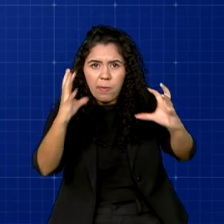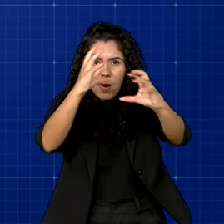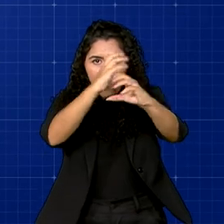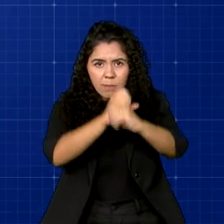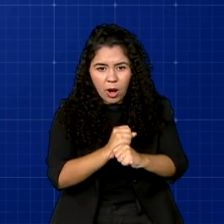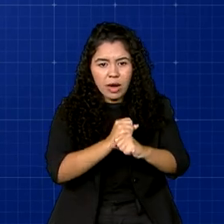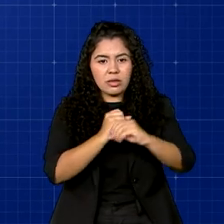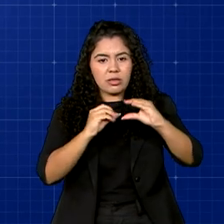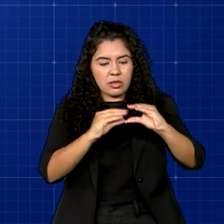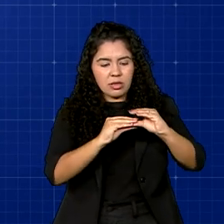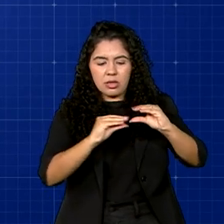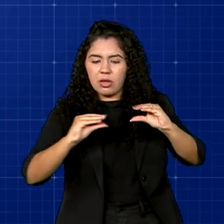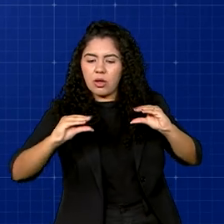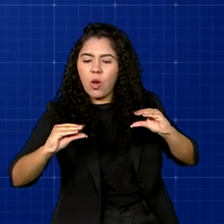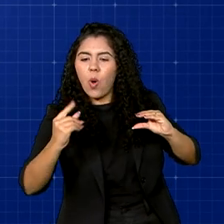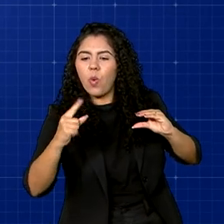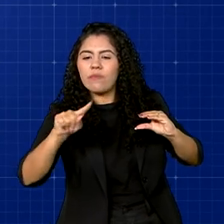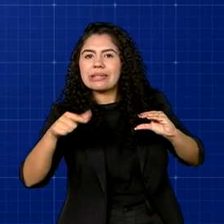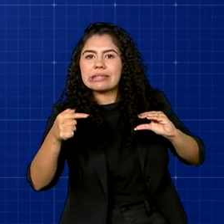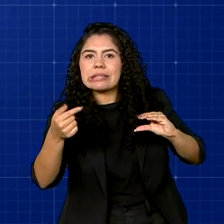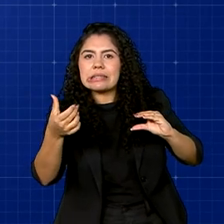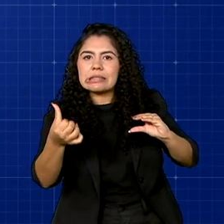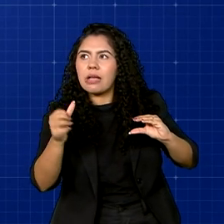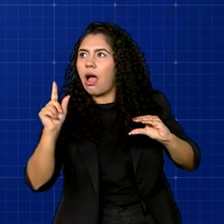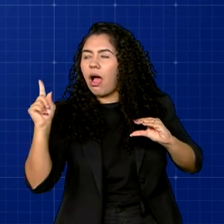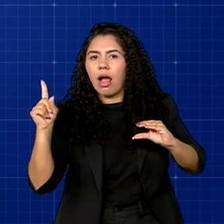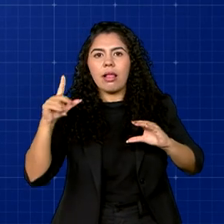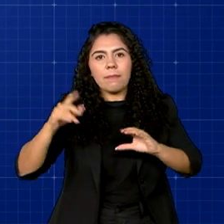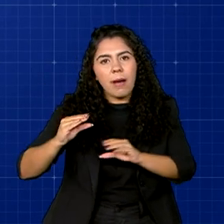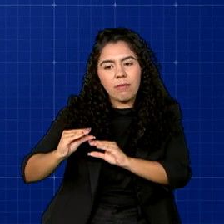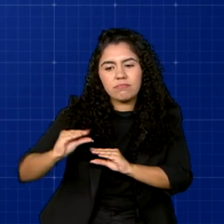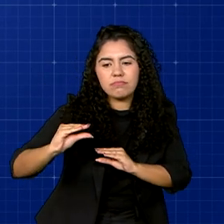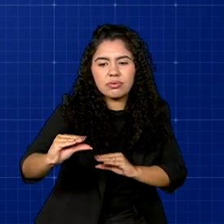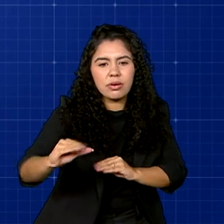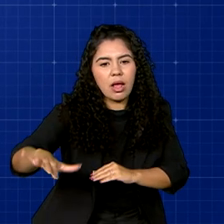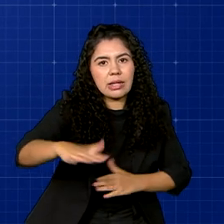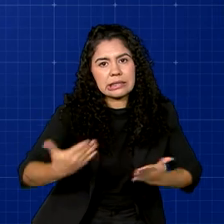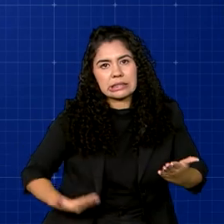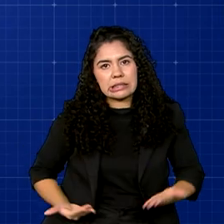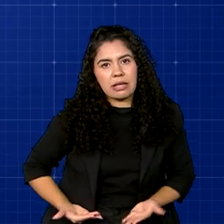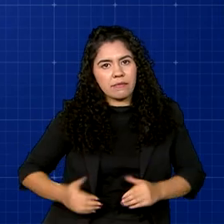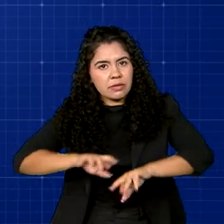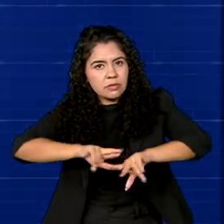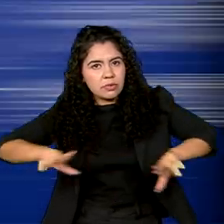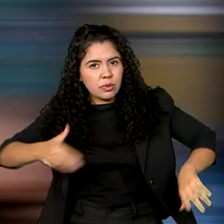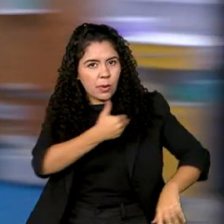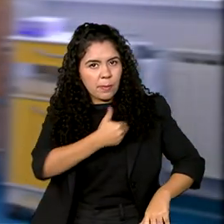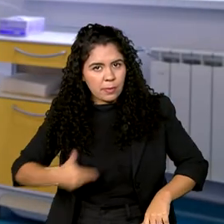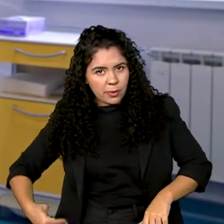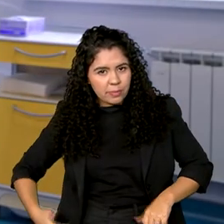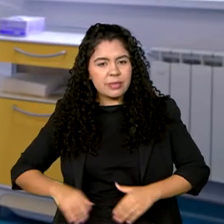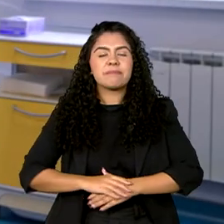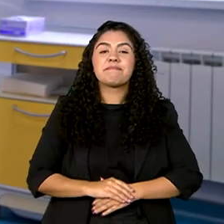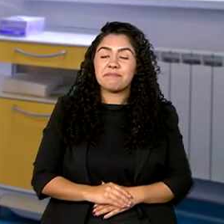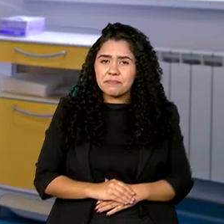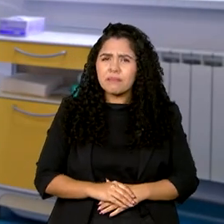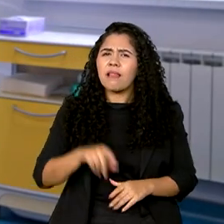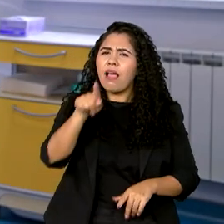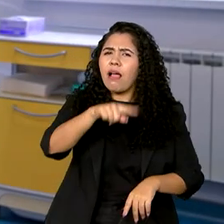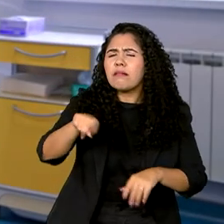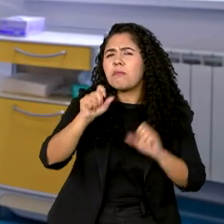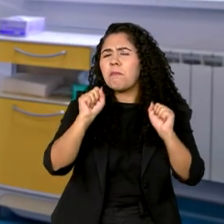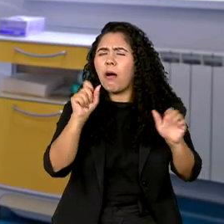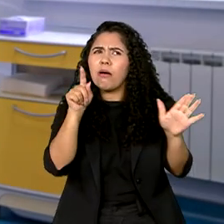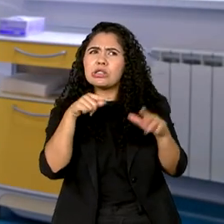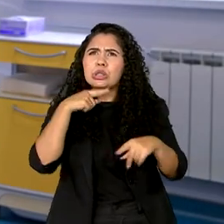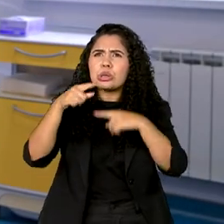,76 bilhão será destinado para a melhoria dos serviços públicos prestados. Você pode perguntar de que